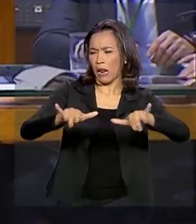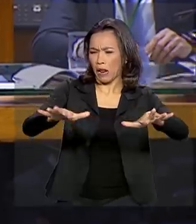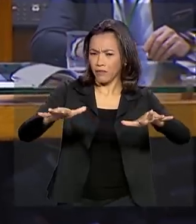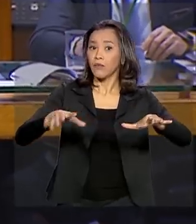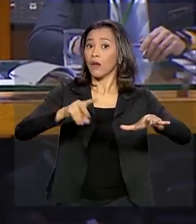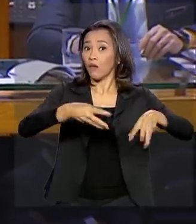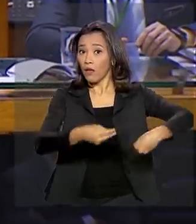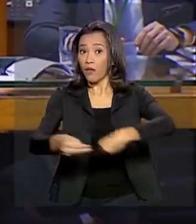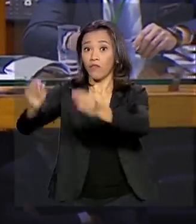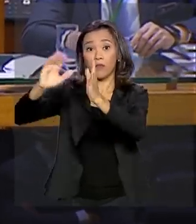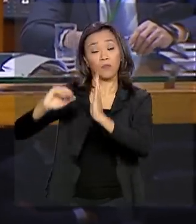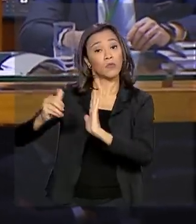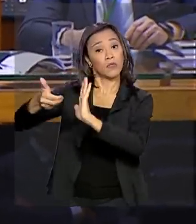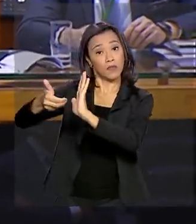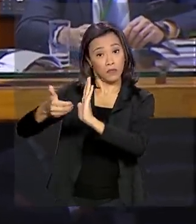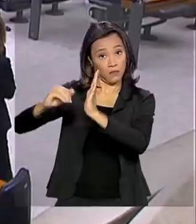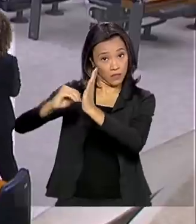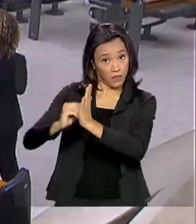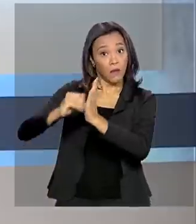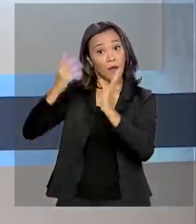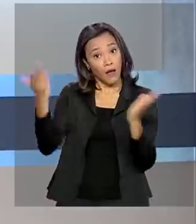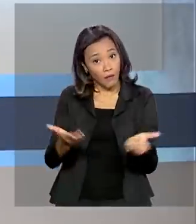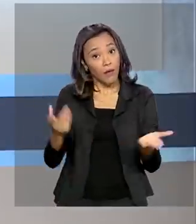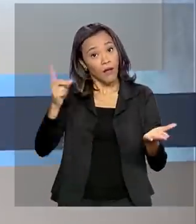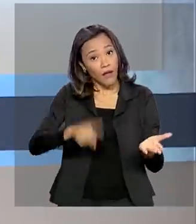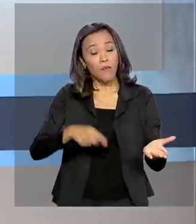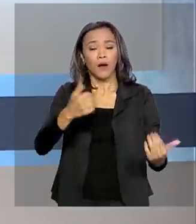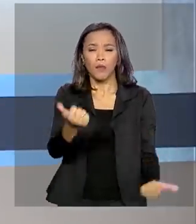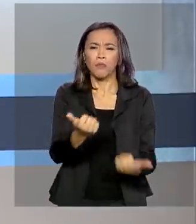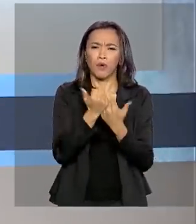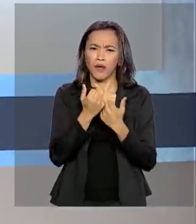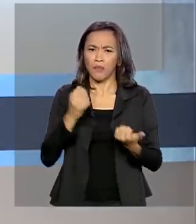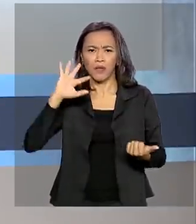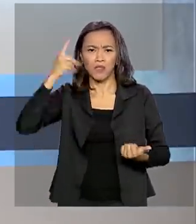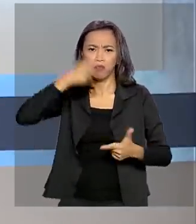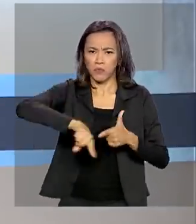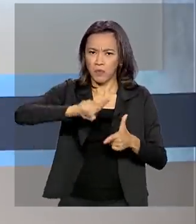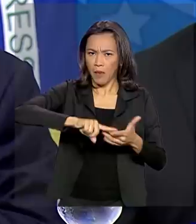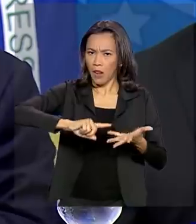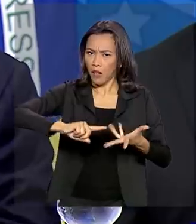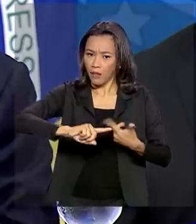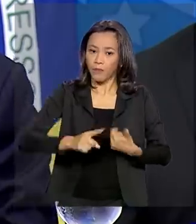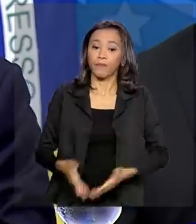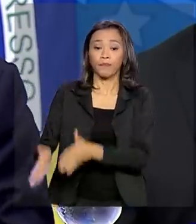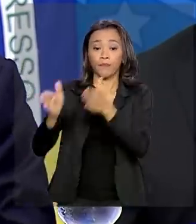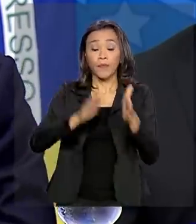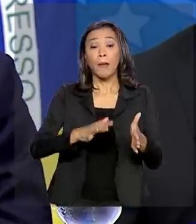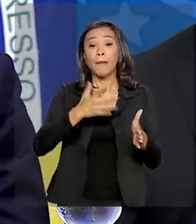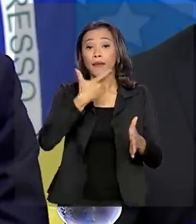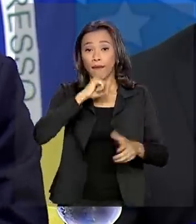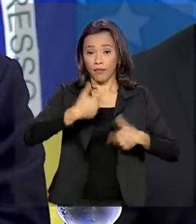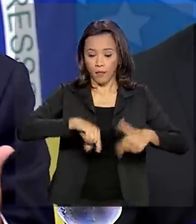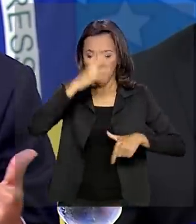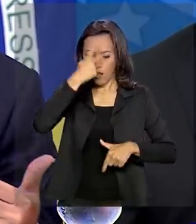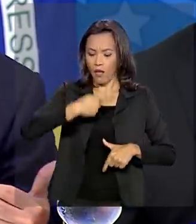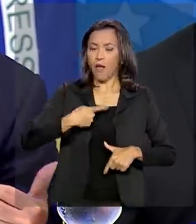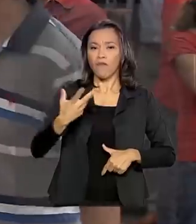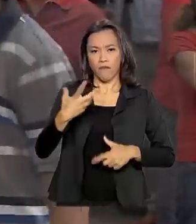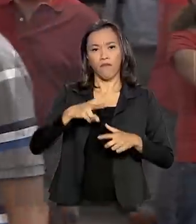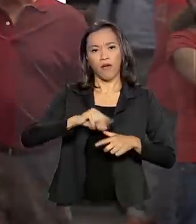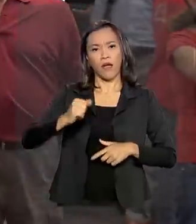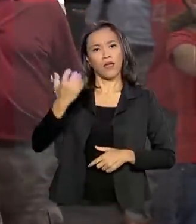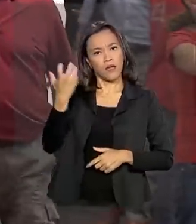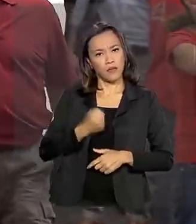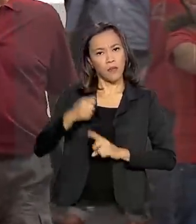passo para liberar recursos no enfrentamento à crise. Trabalhadores informais vão receber ajuda mensal de 200 reais